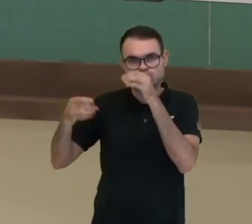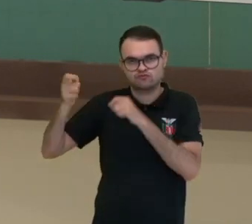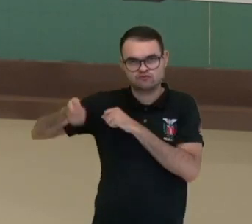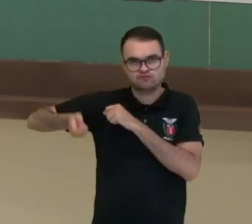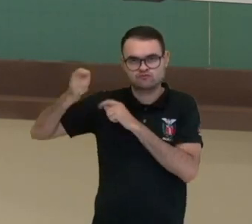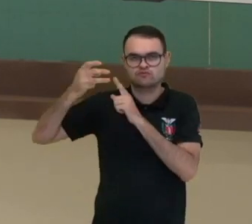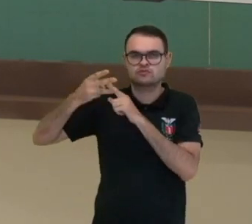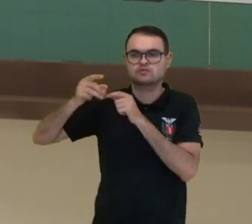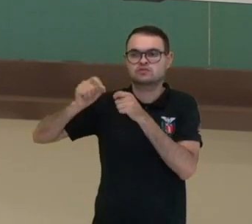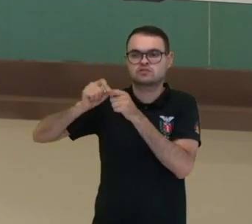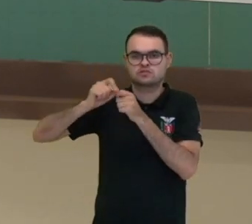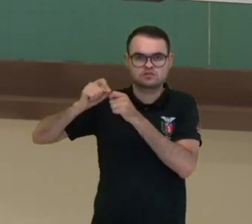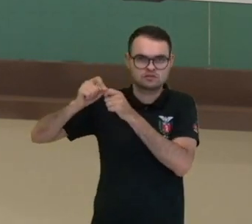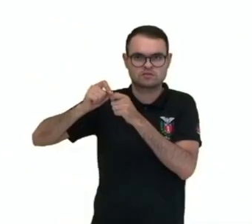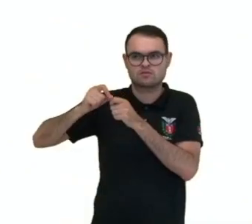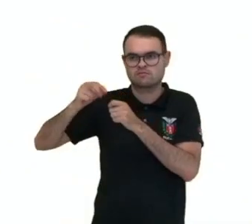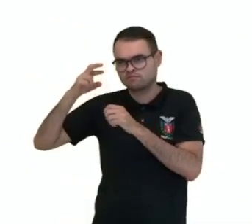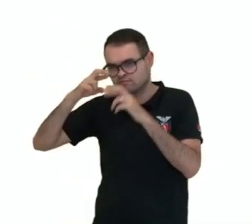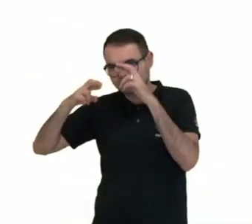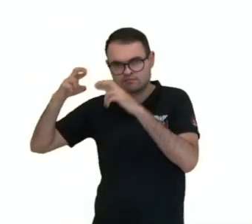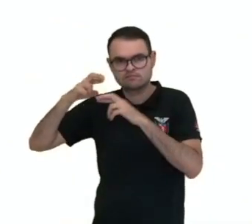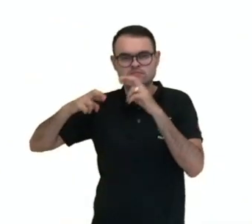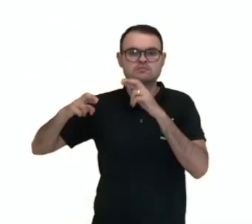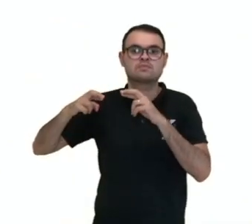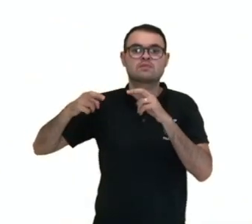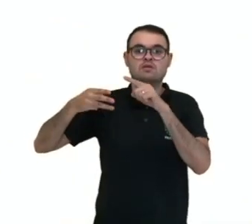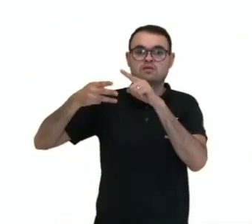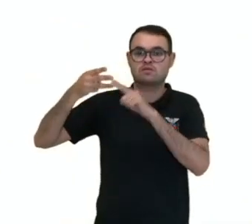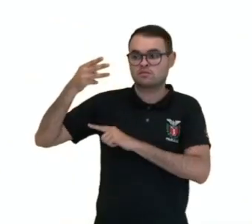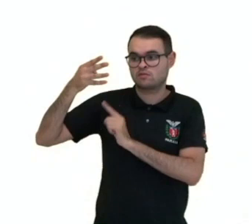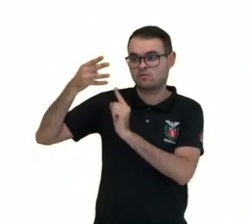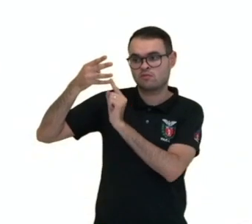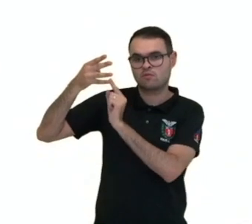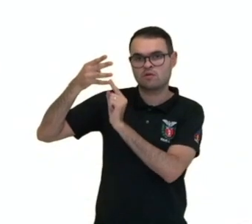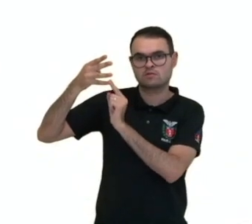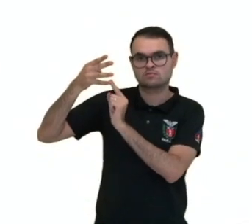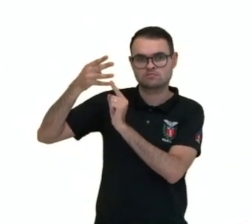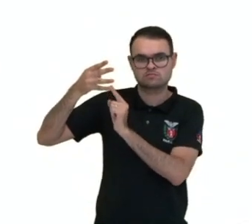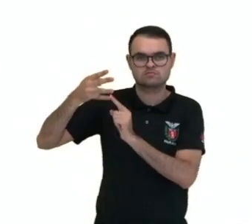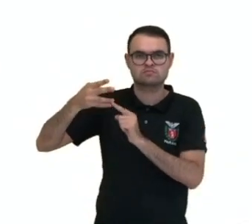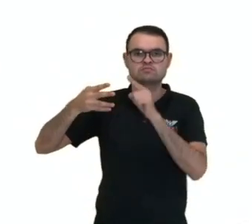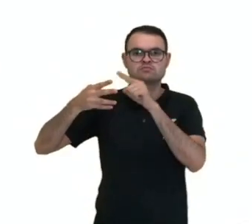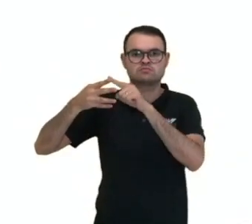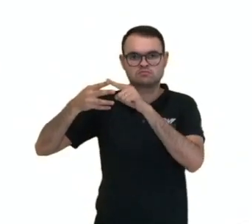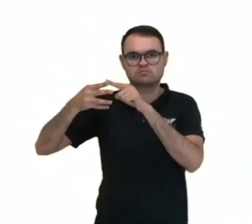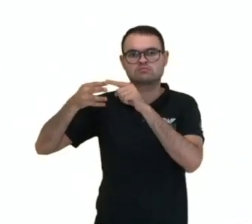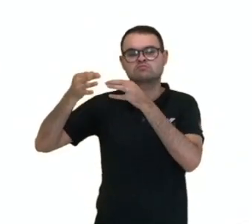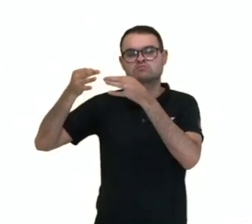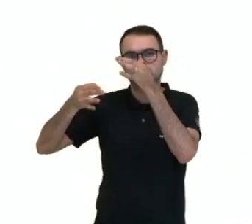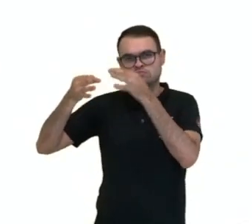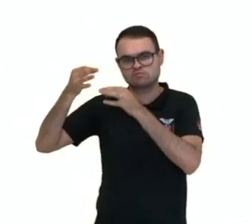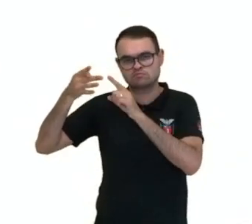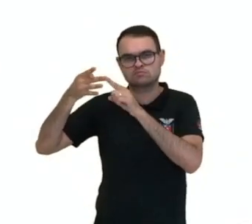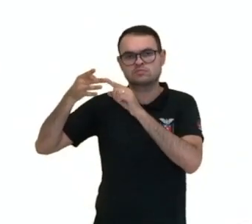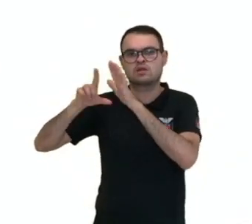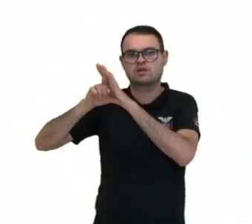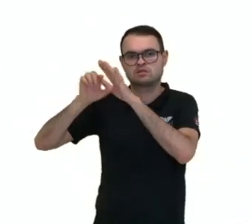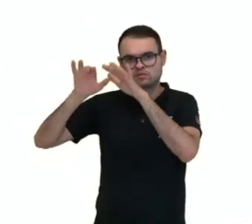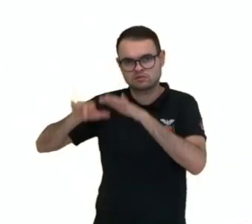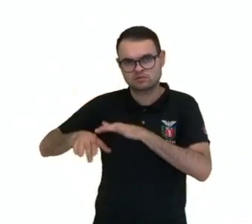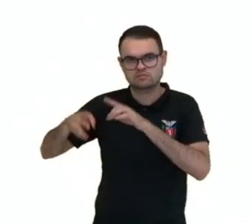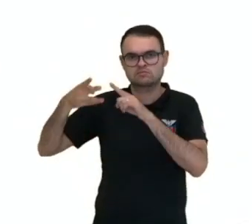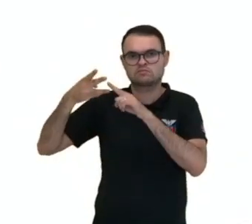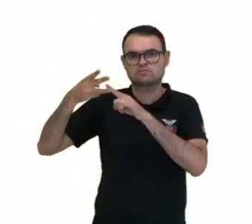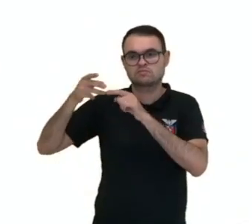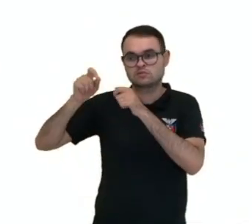e o poder executivo. Nós vamos ter o poder dividido em quatro. Nós vamos ter o poder judicial, o poder legislativo, o